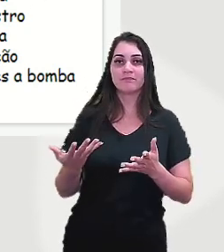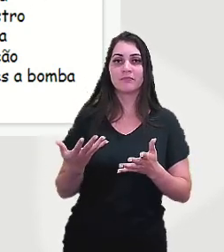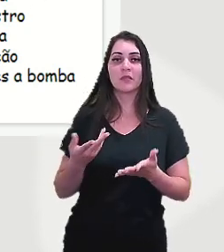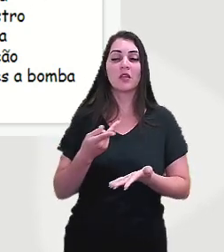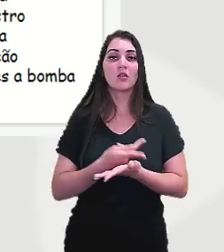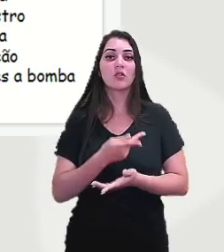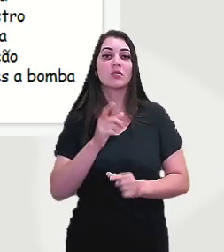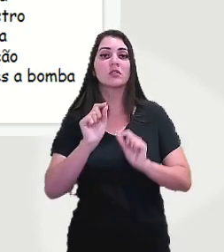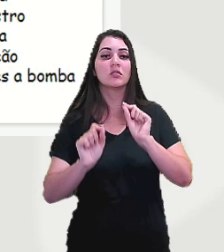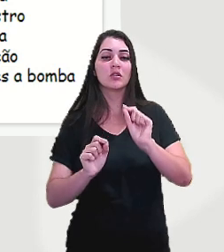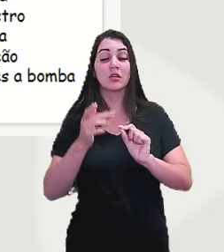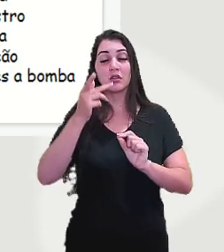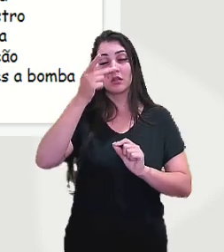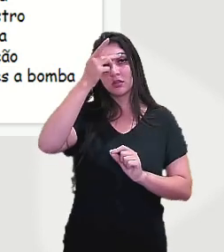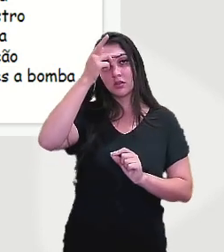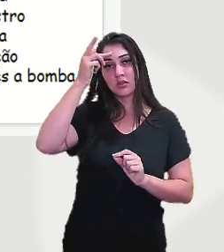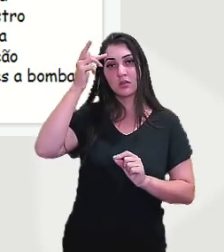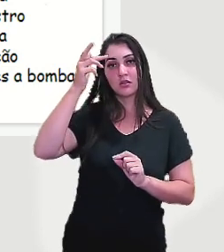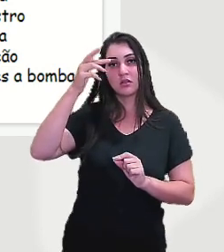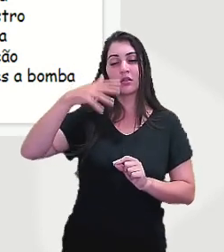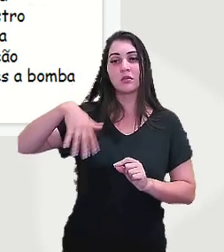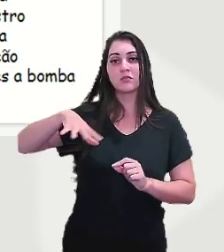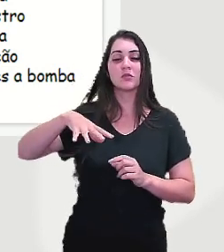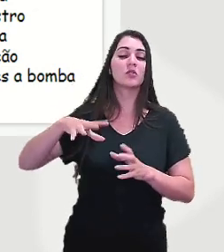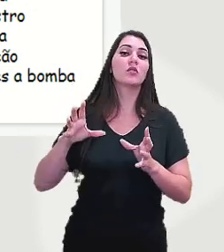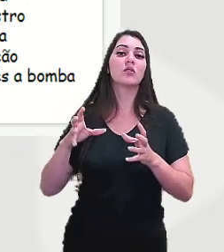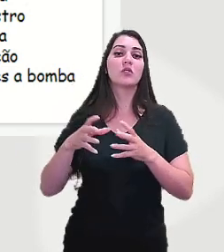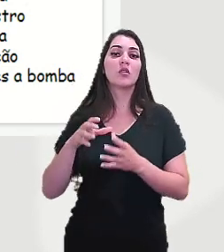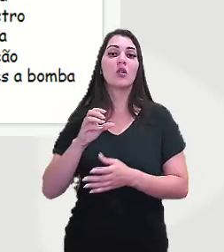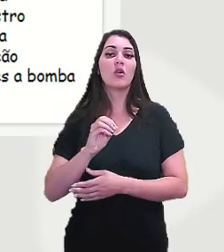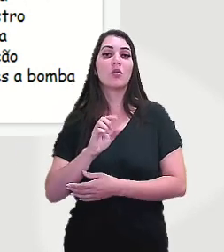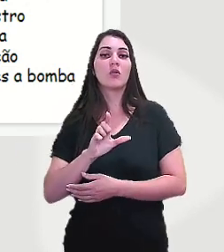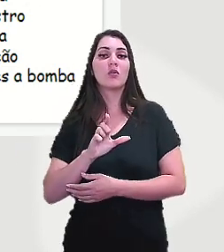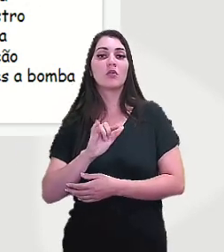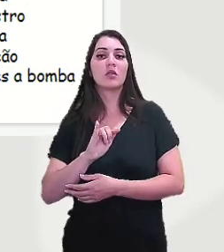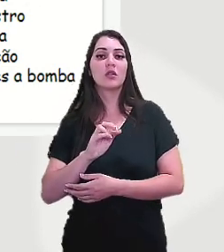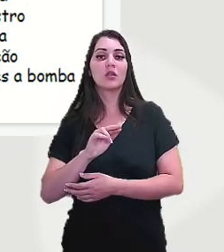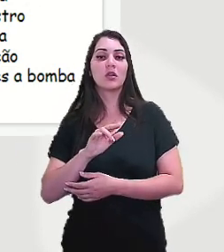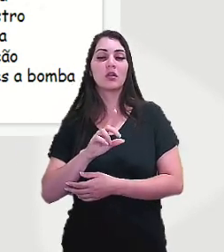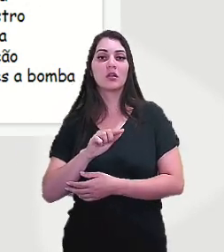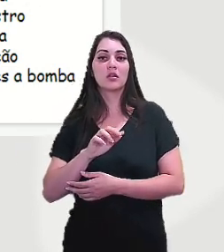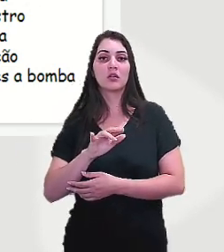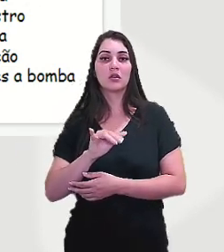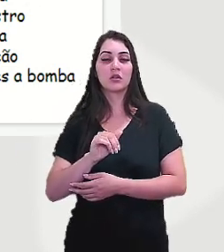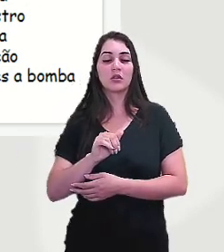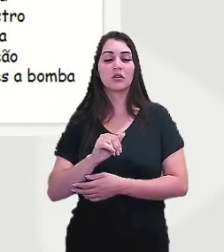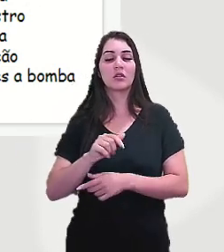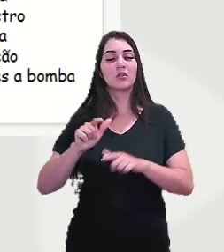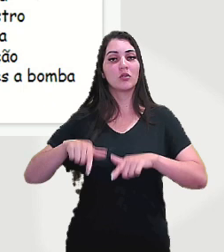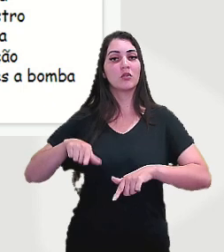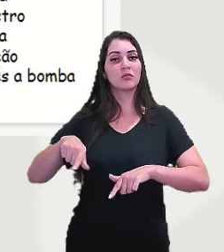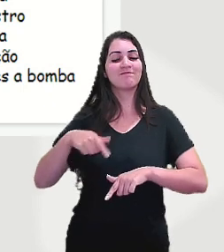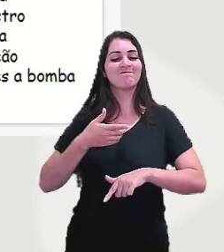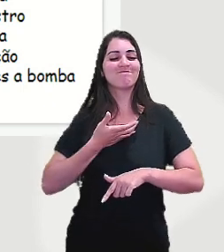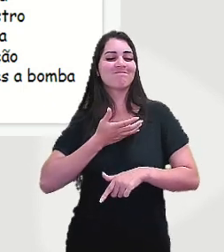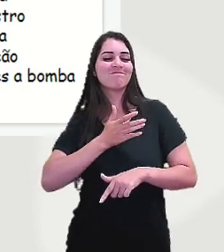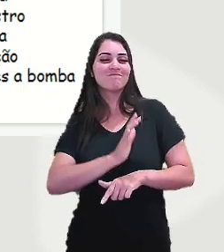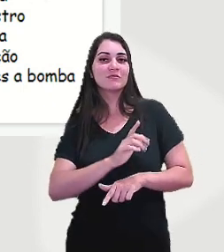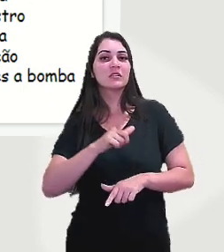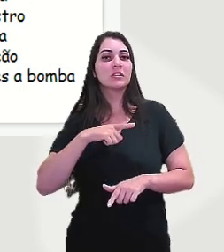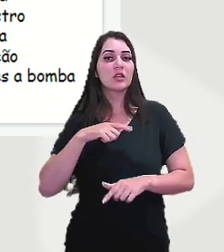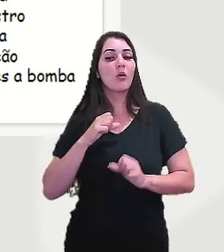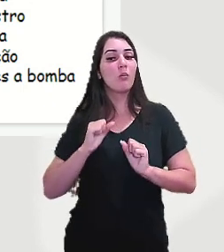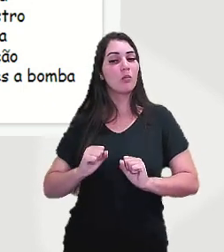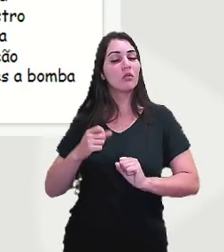deixar insatisfeito a oligarquia local que ainda mantém-se, mantinha-se no poder naquela